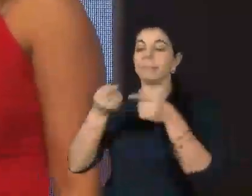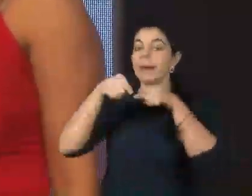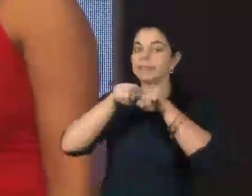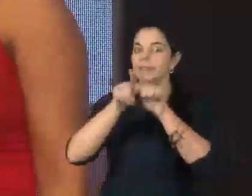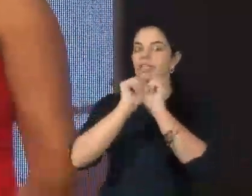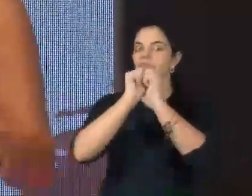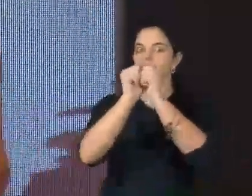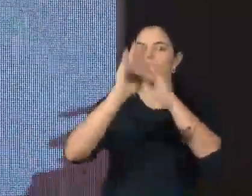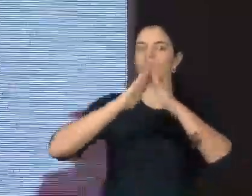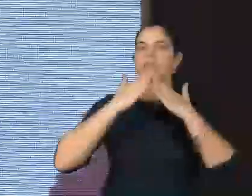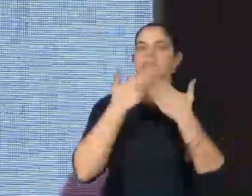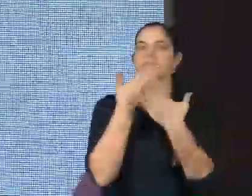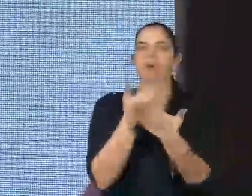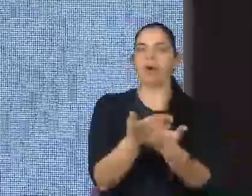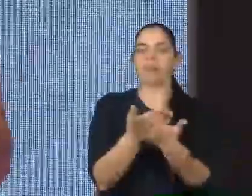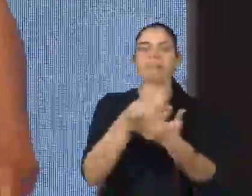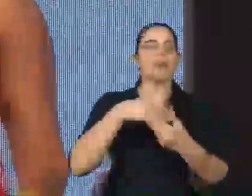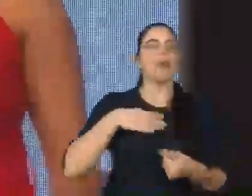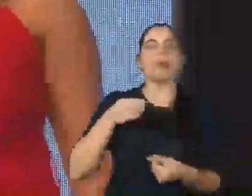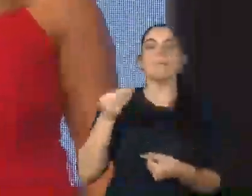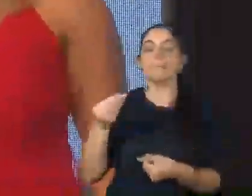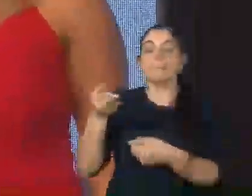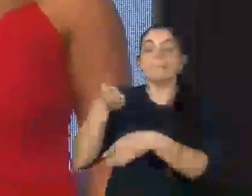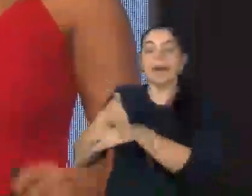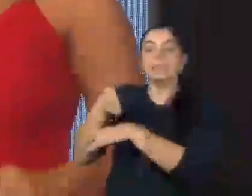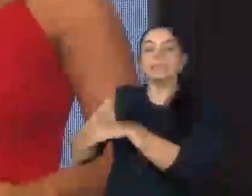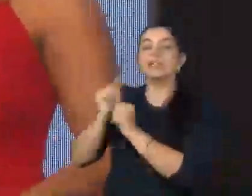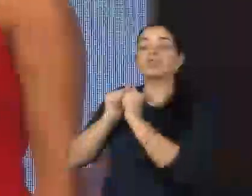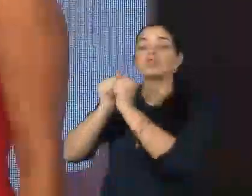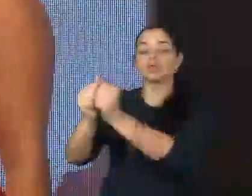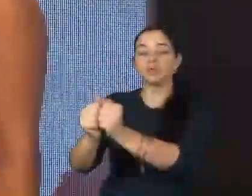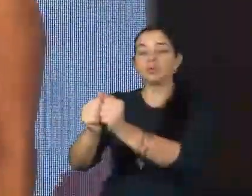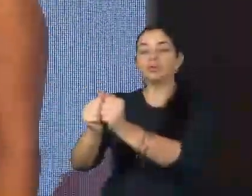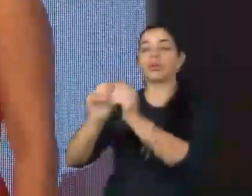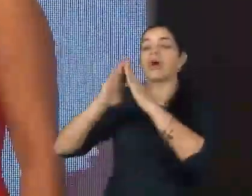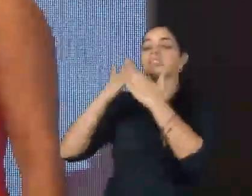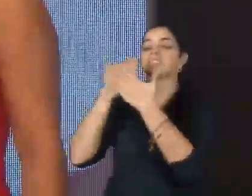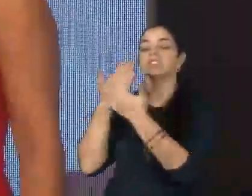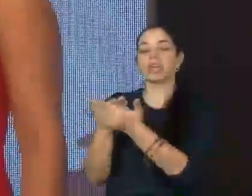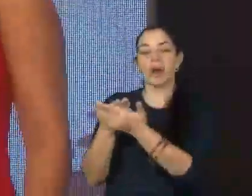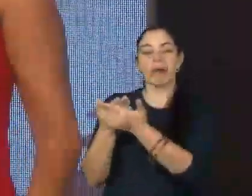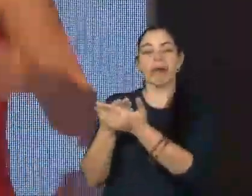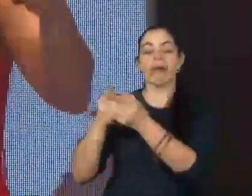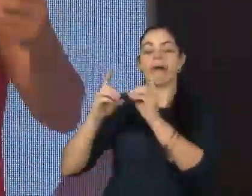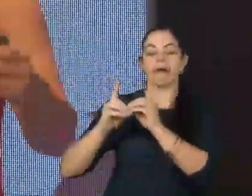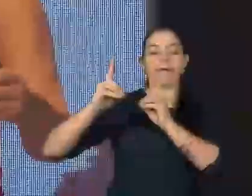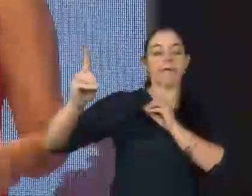participar do processo da criança no ensino EAD. Eu, com os meus pacientes, sentava,